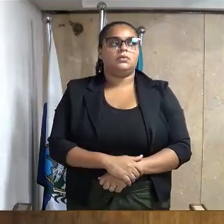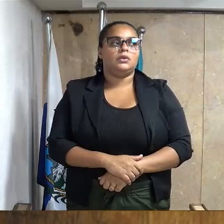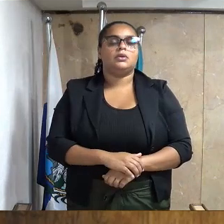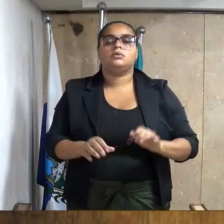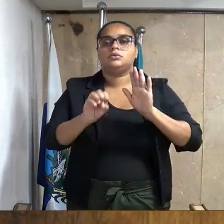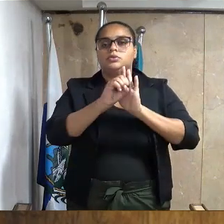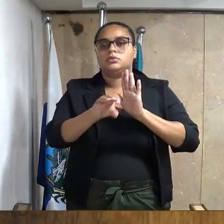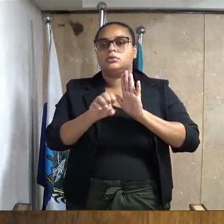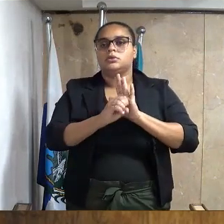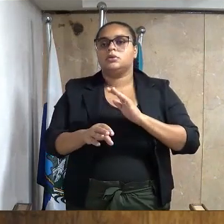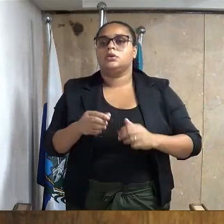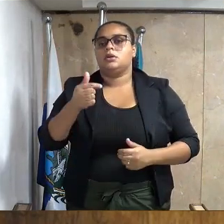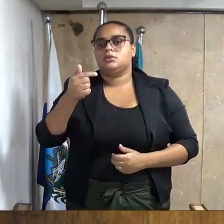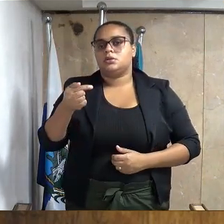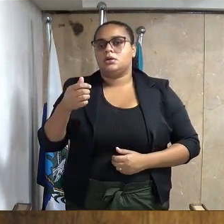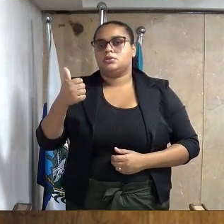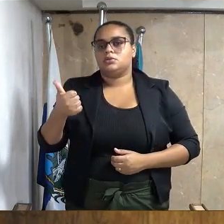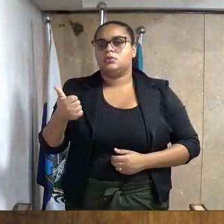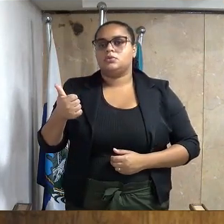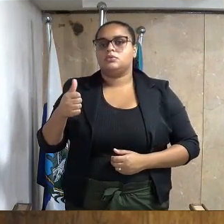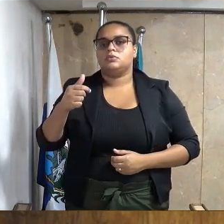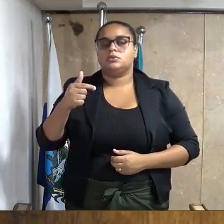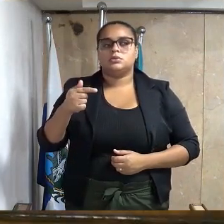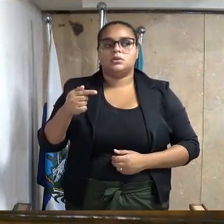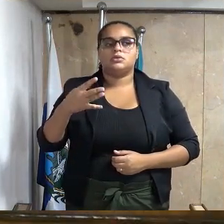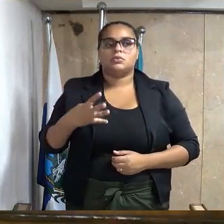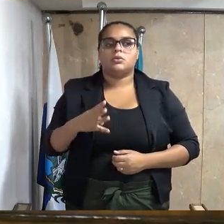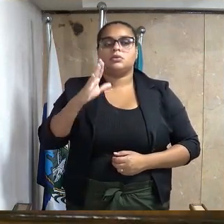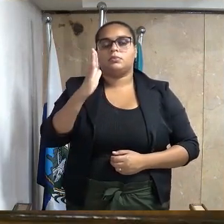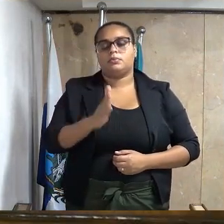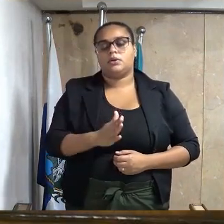Indicação número 7104, barra 2024,